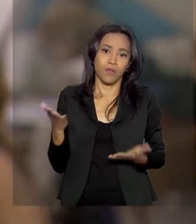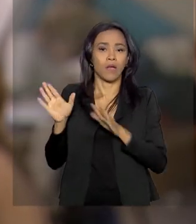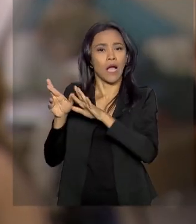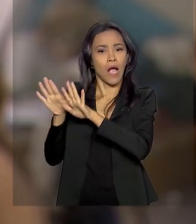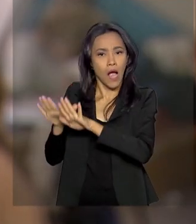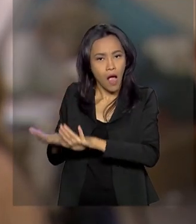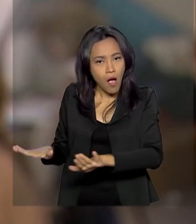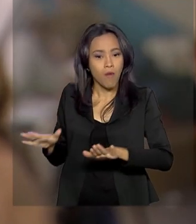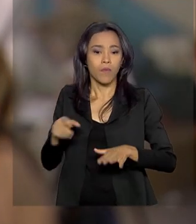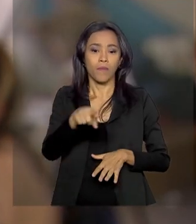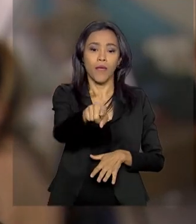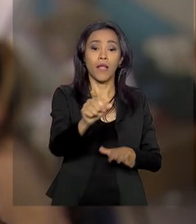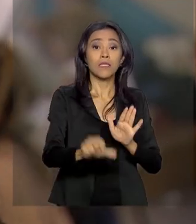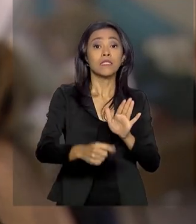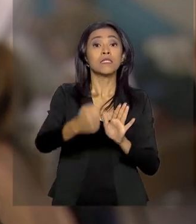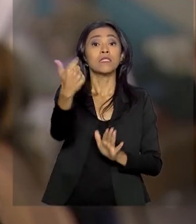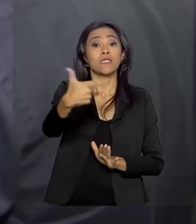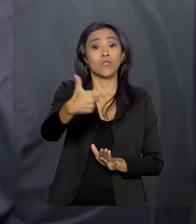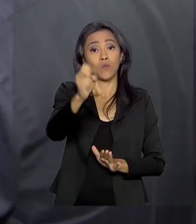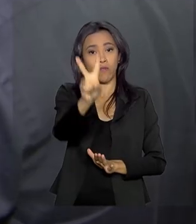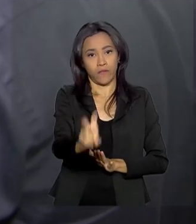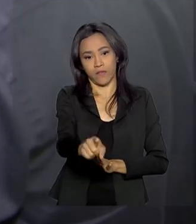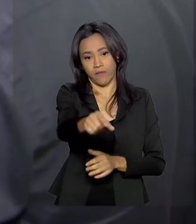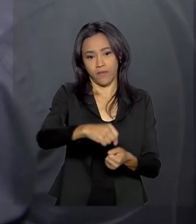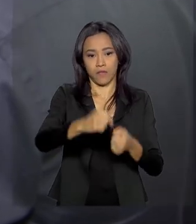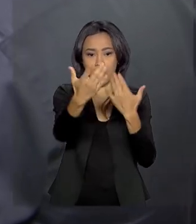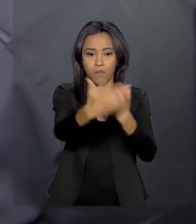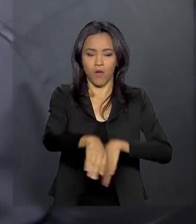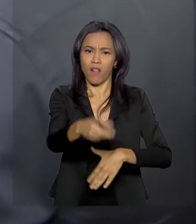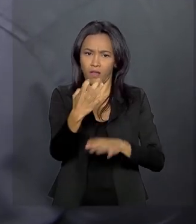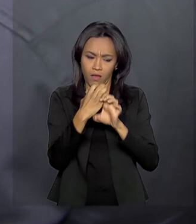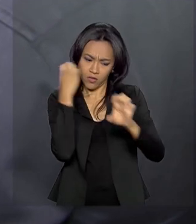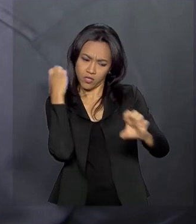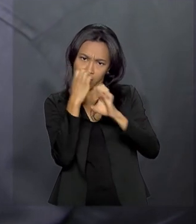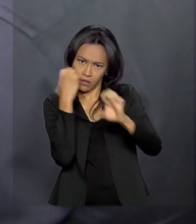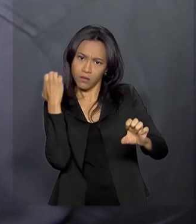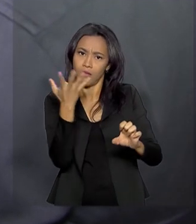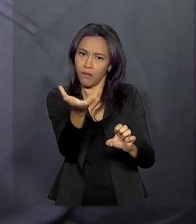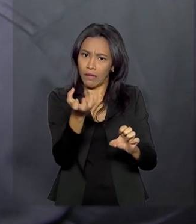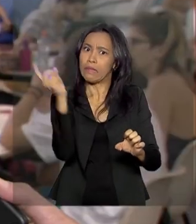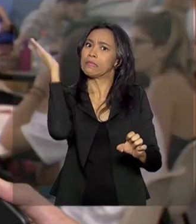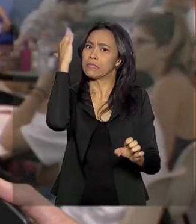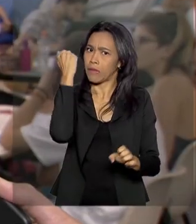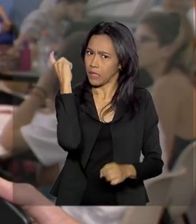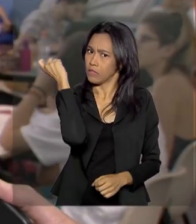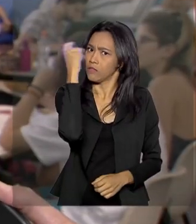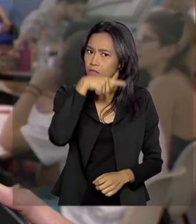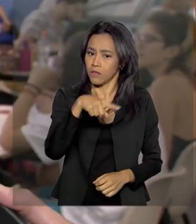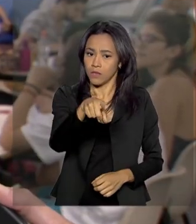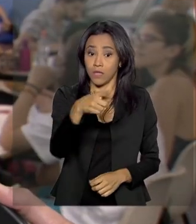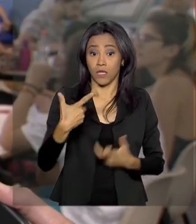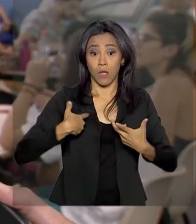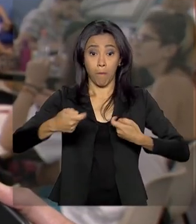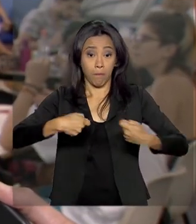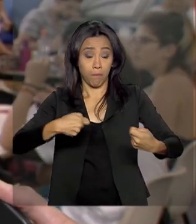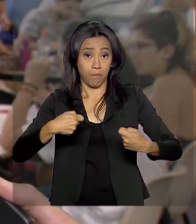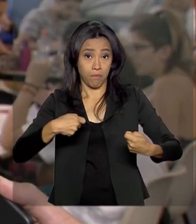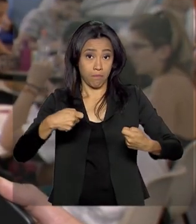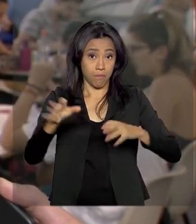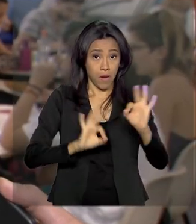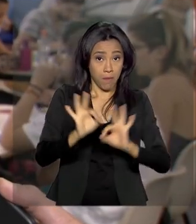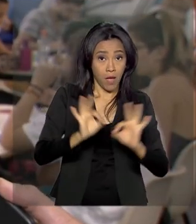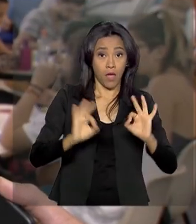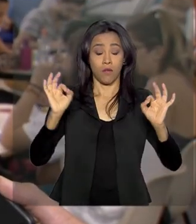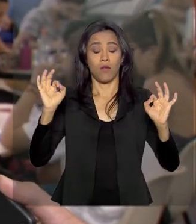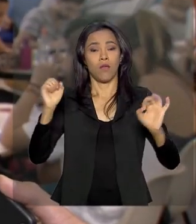Tainara vai fazer a prova pela segunda vez. Ela quer engenharia e sabe como é difícil. Tem que ter um preparo emocional, um preparo físico,